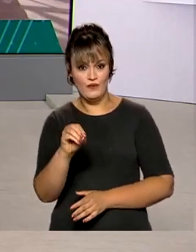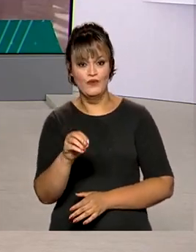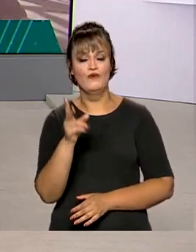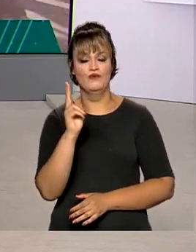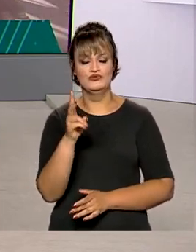industrializados.